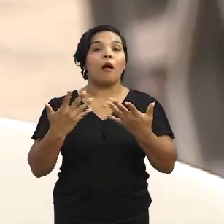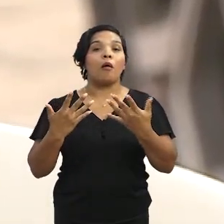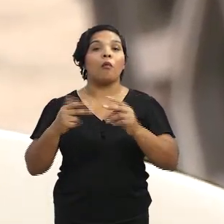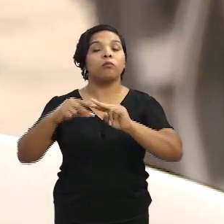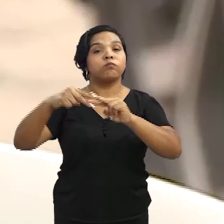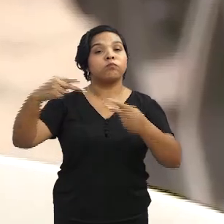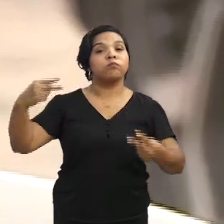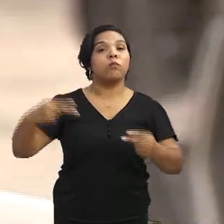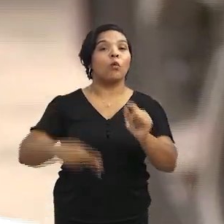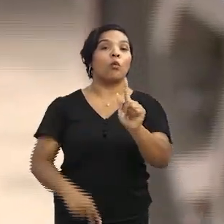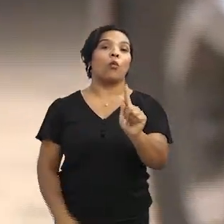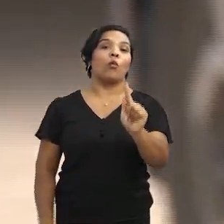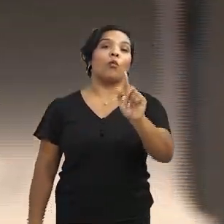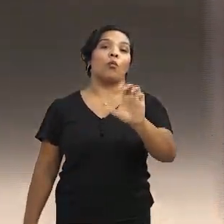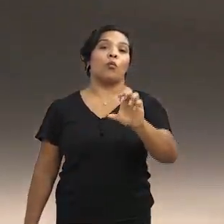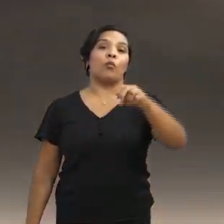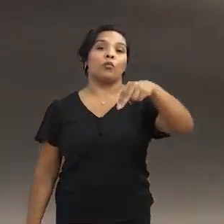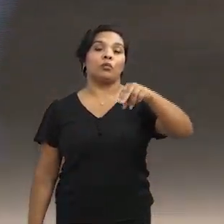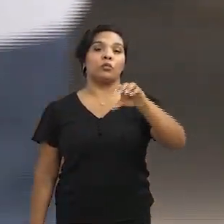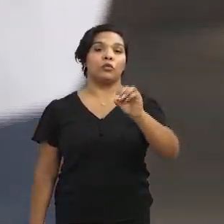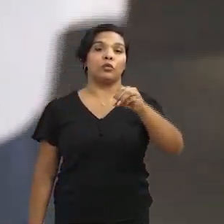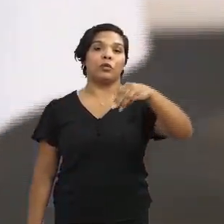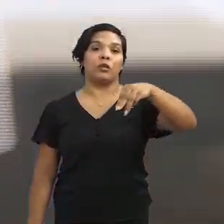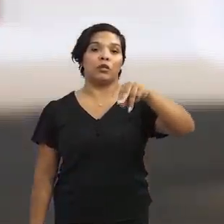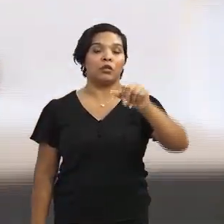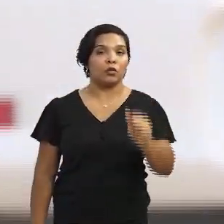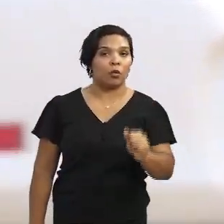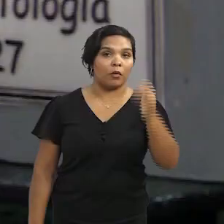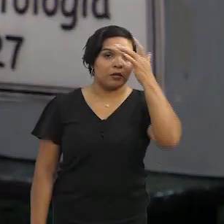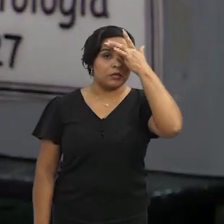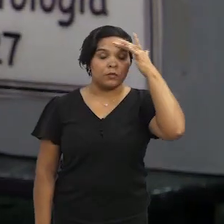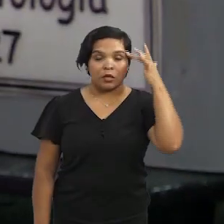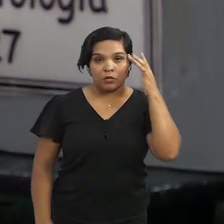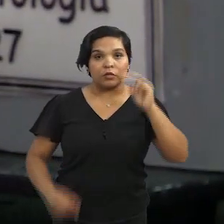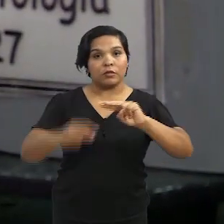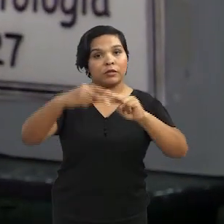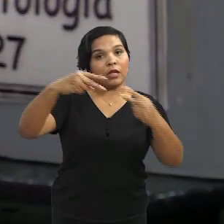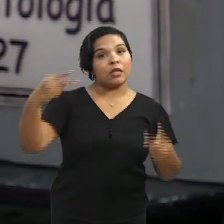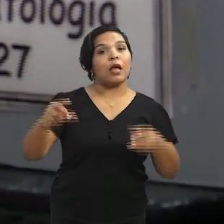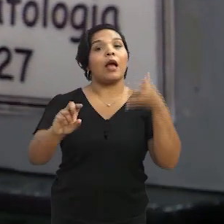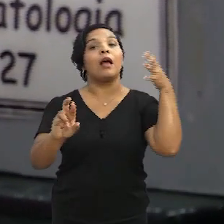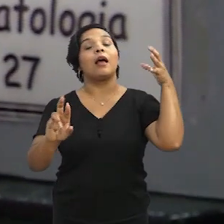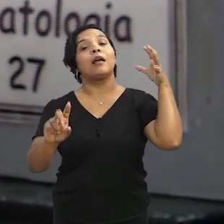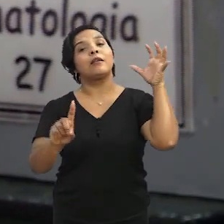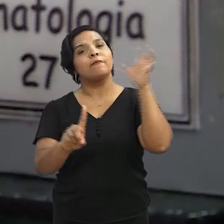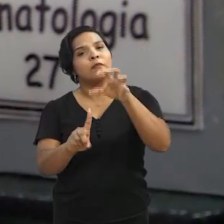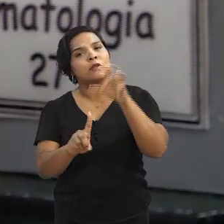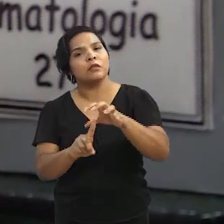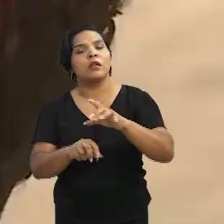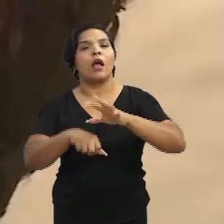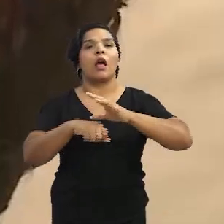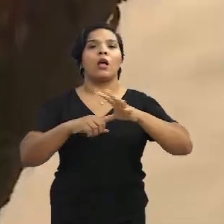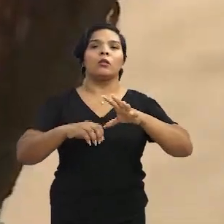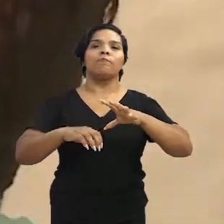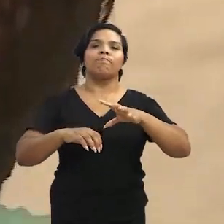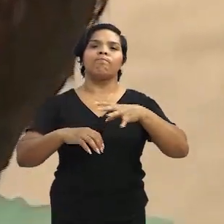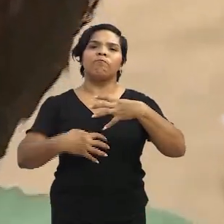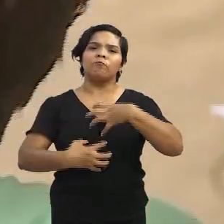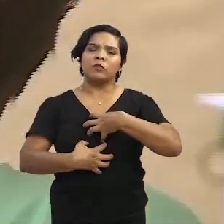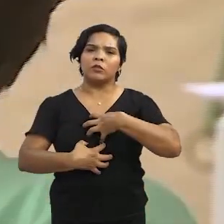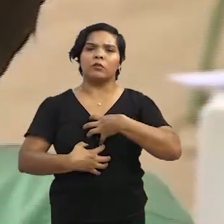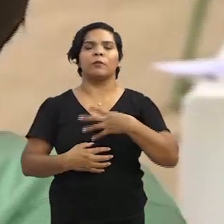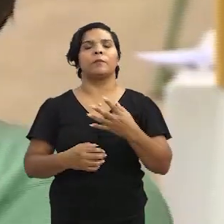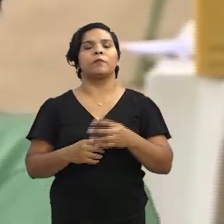pessoas que tiveram a doença e investigar, a partir do DNA, se a genética interfere nos sintomas. Por conta